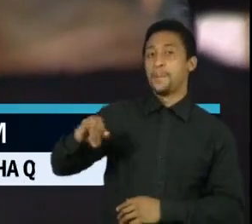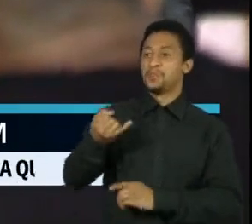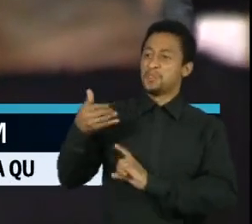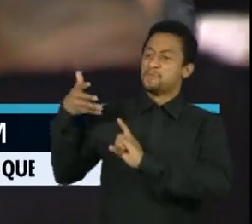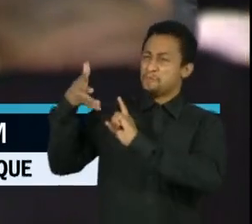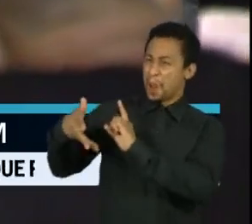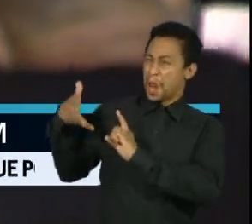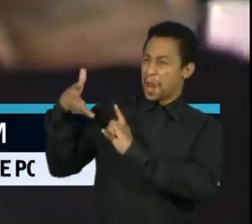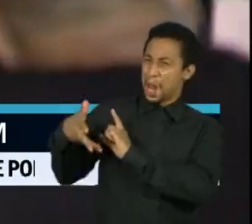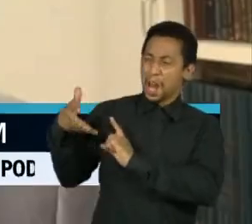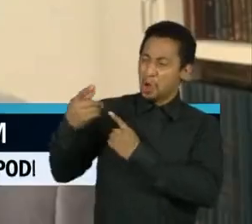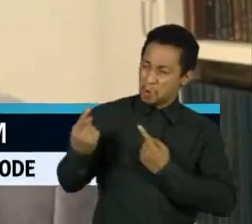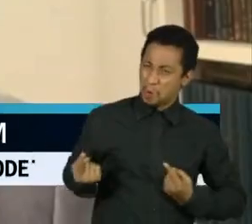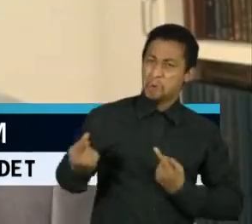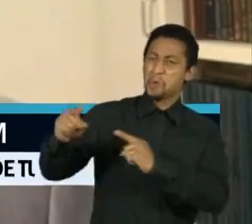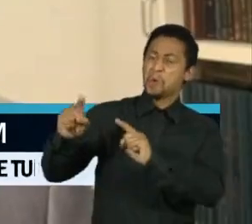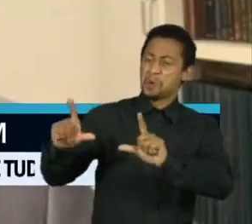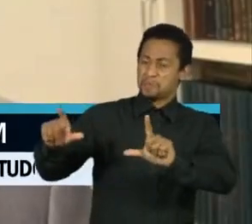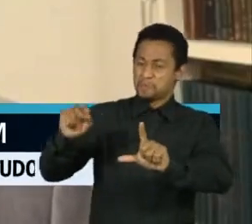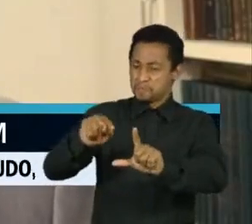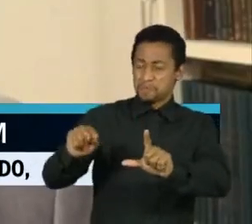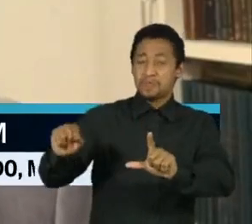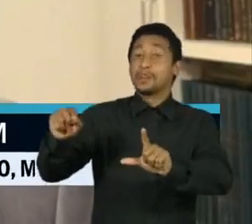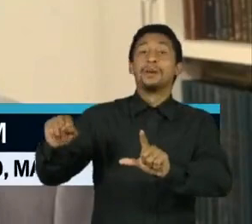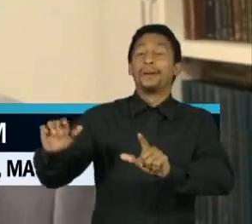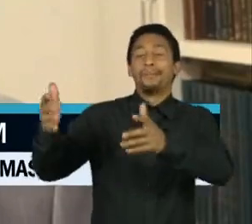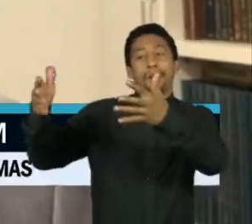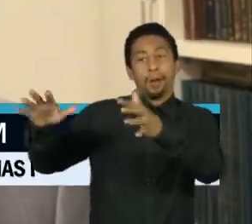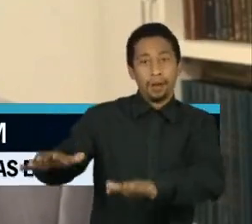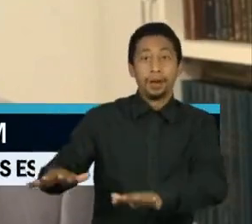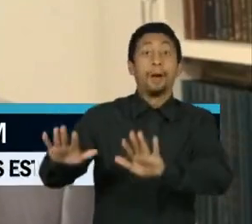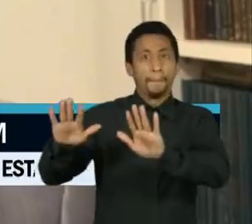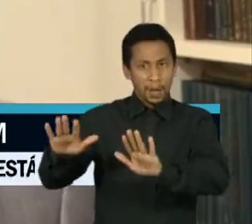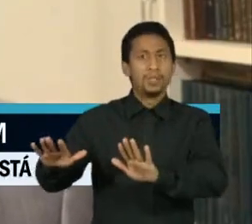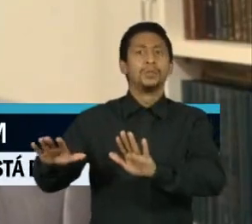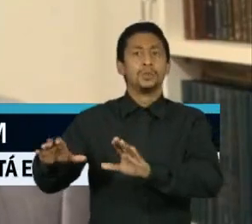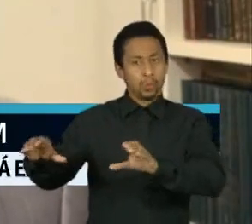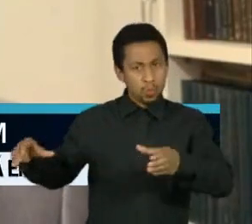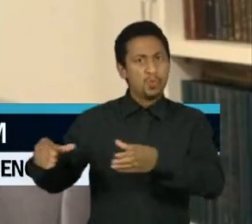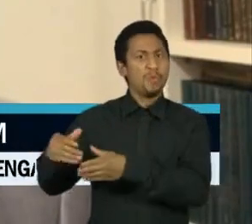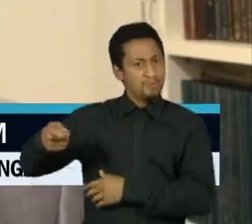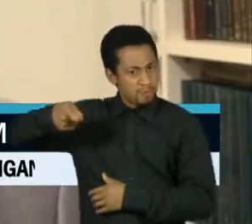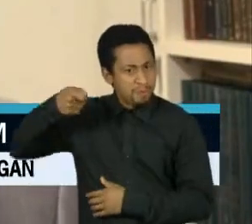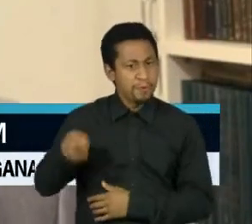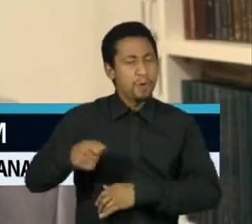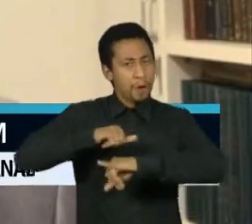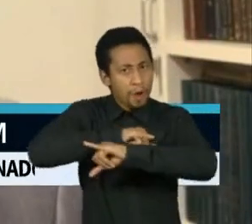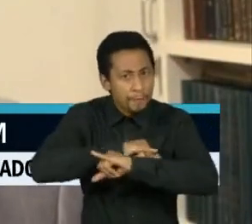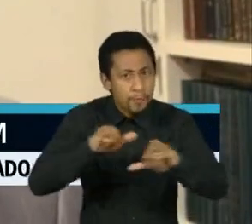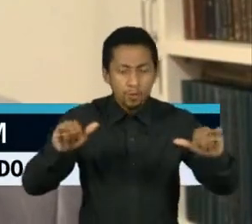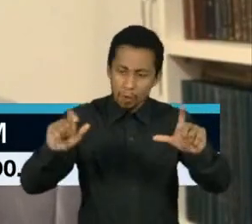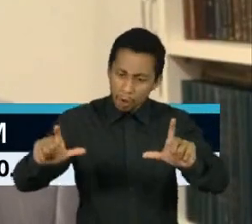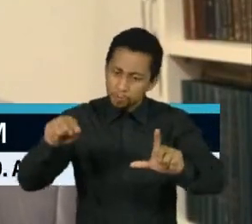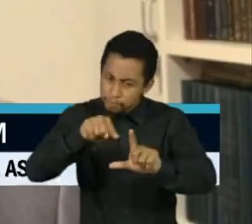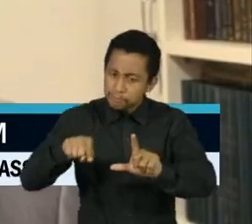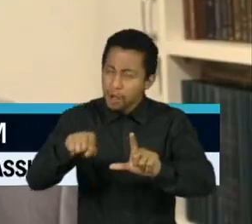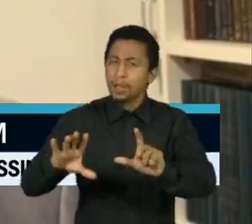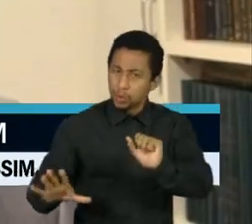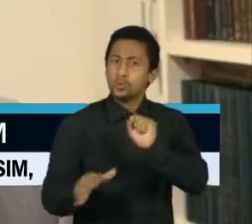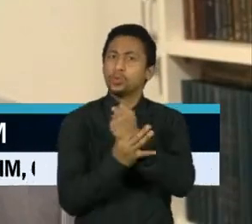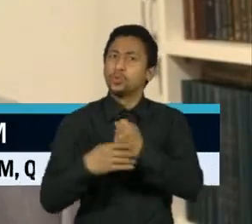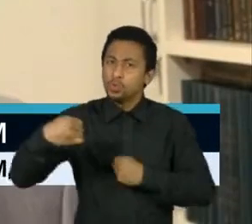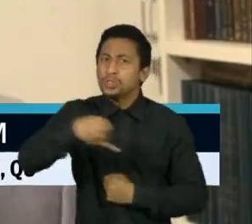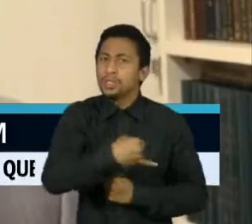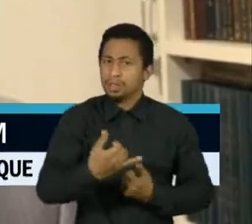desgastar as instituições. Aí as instituições reagiram com muita firmeza e deixaram claro, colocar as eleições